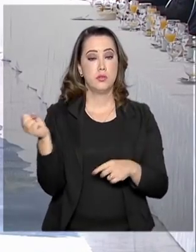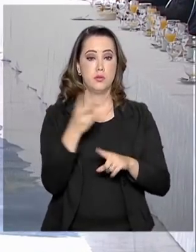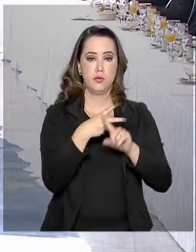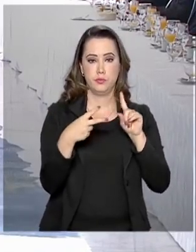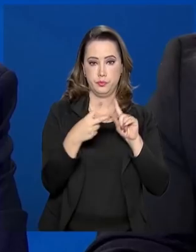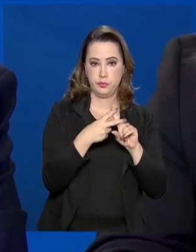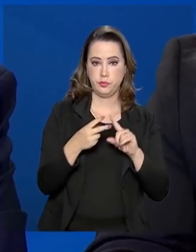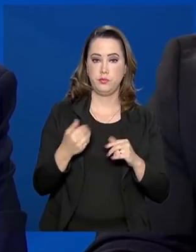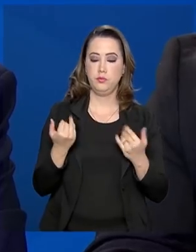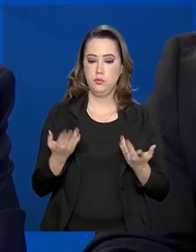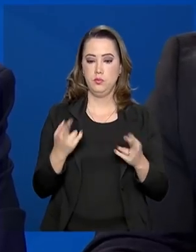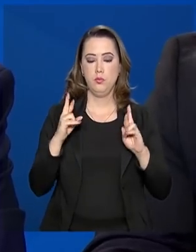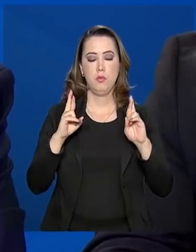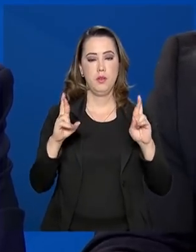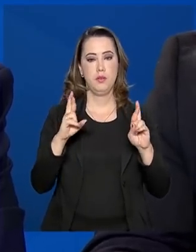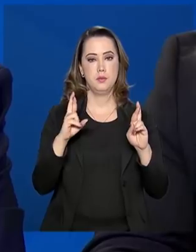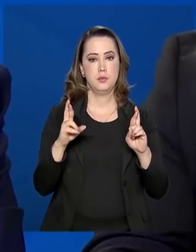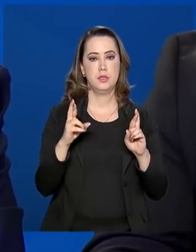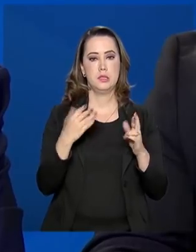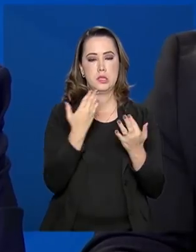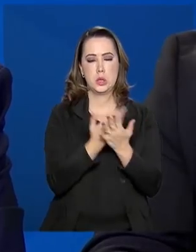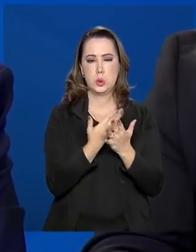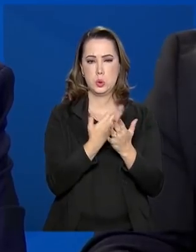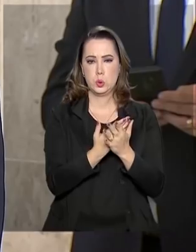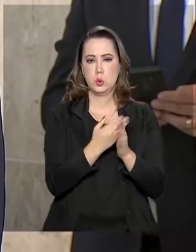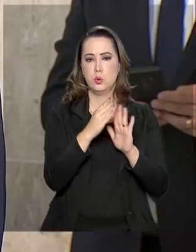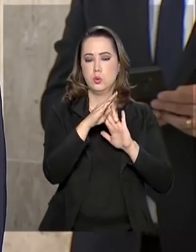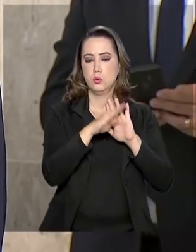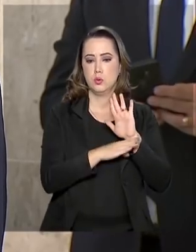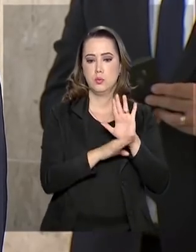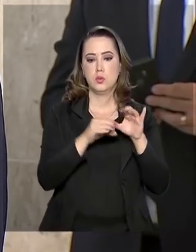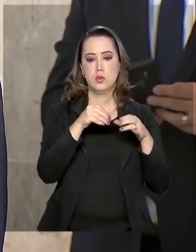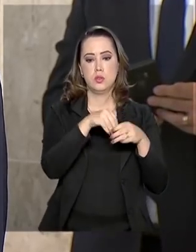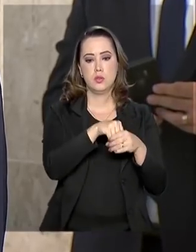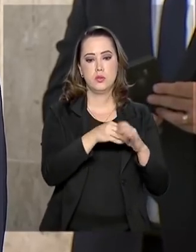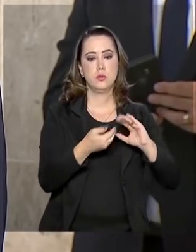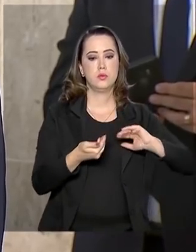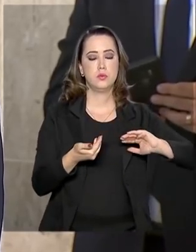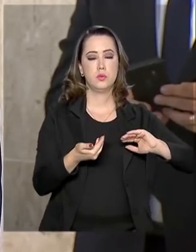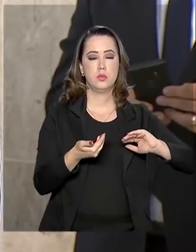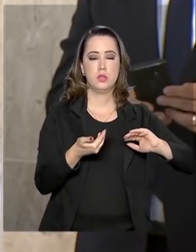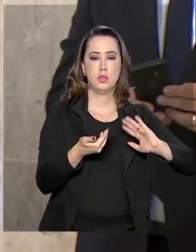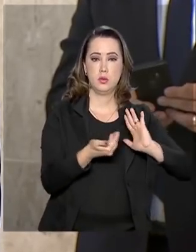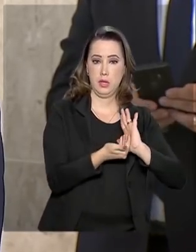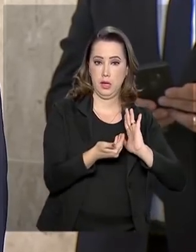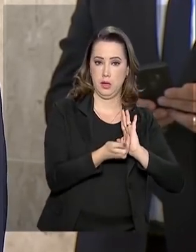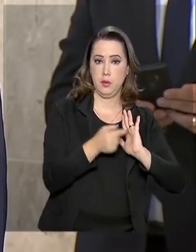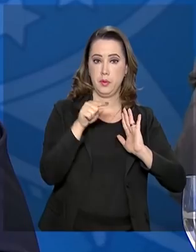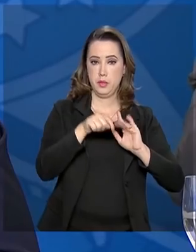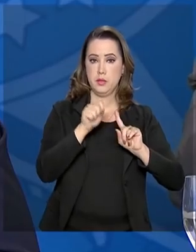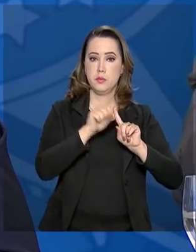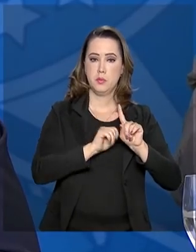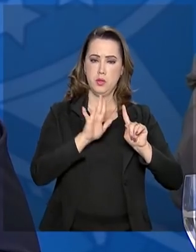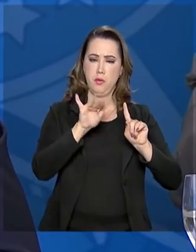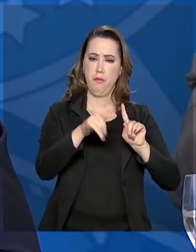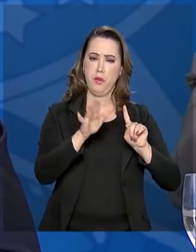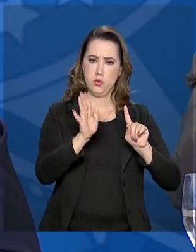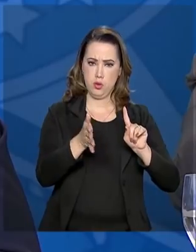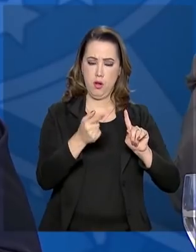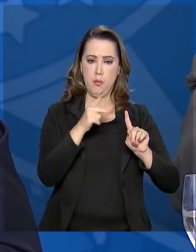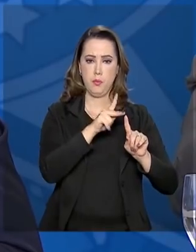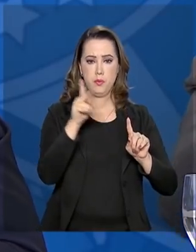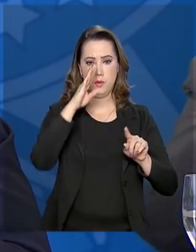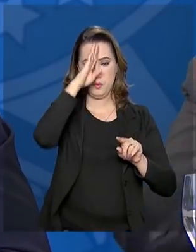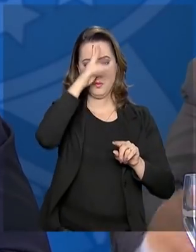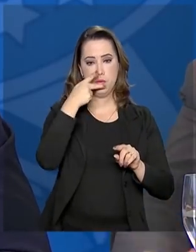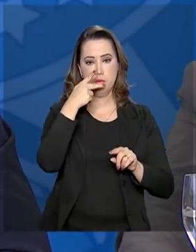Previdência. A expectativa é que a análise do projeto na Câmara dos Deputados esteja concluída ainda este mês. O presidente Bolsonaro